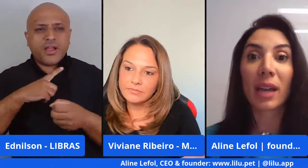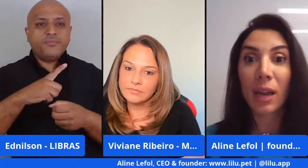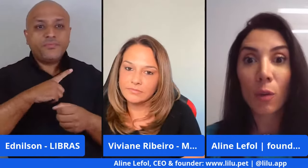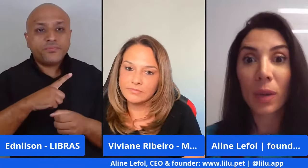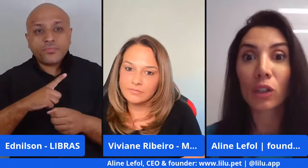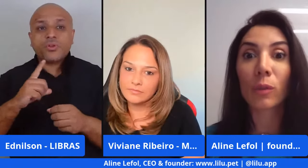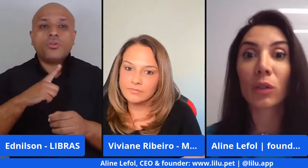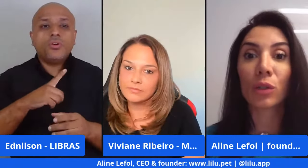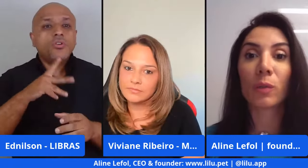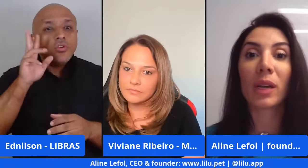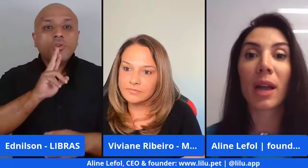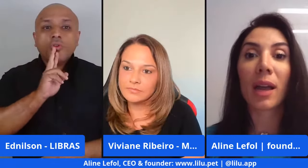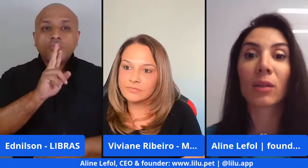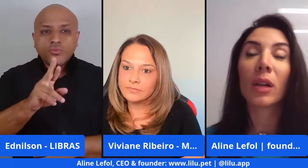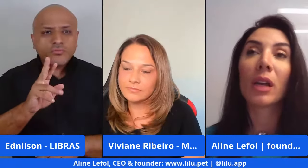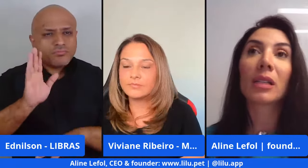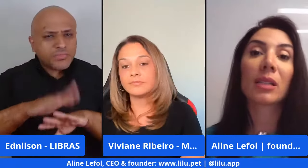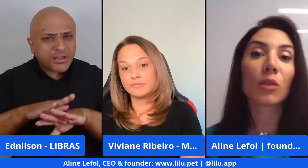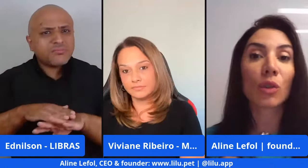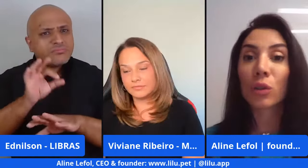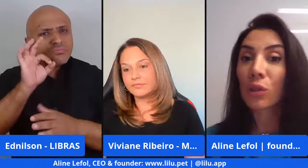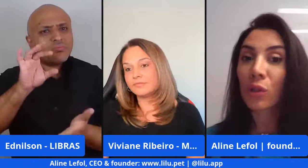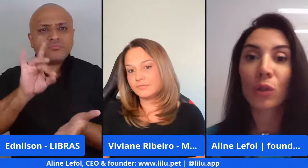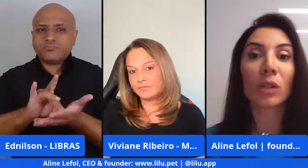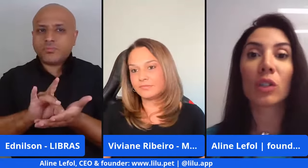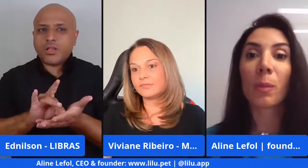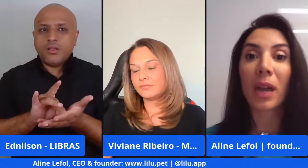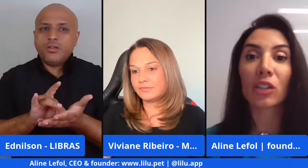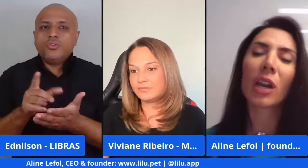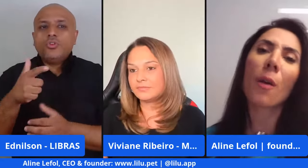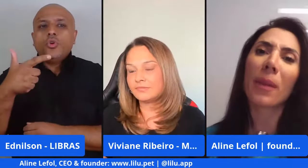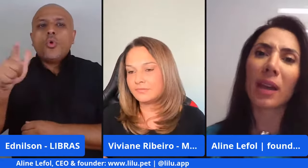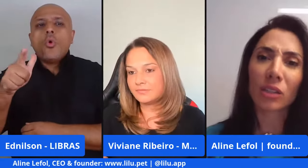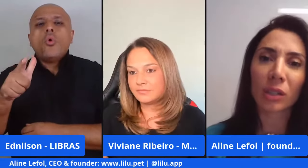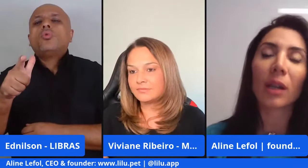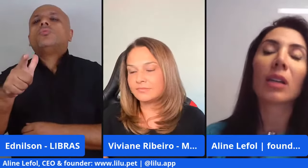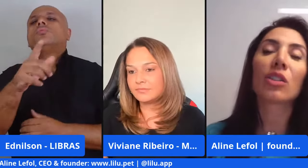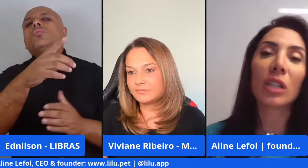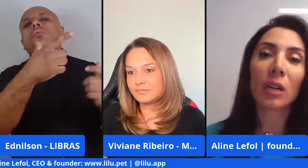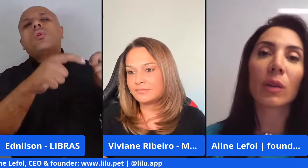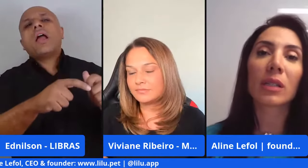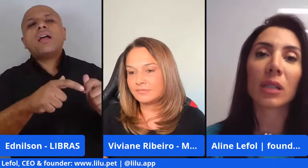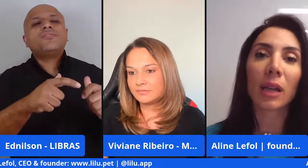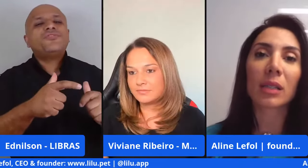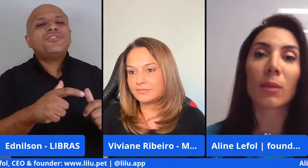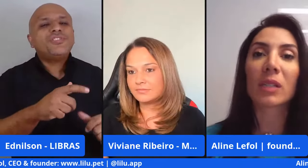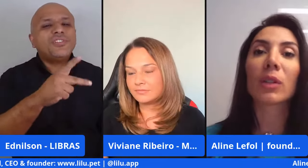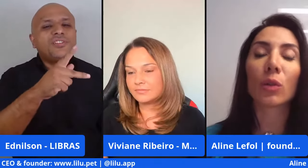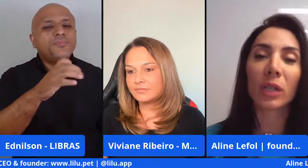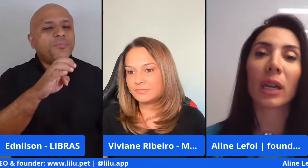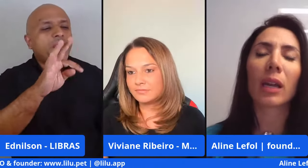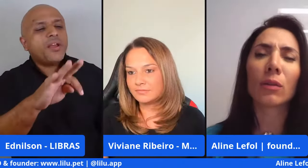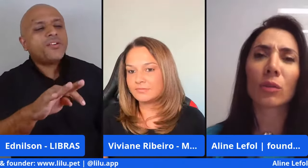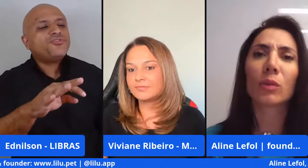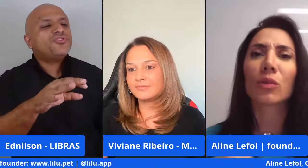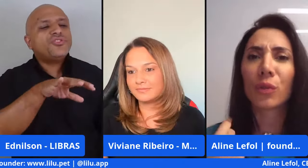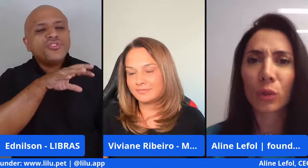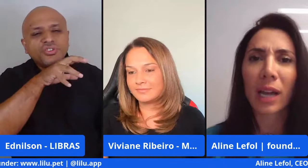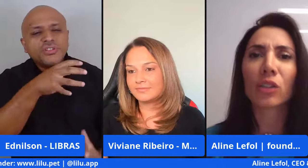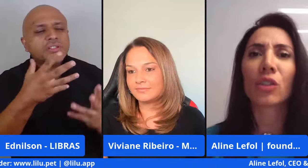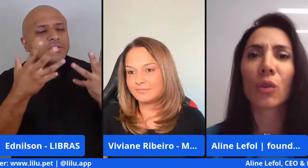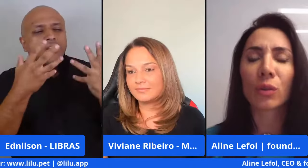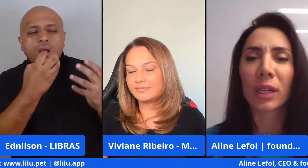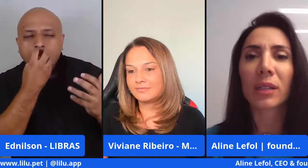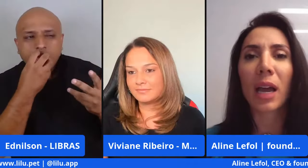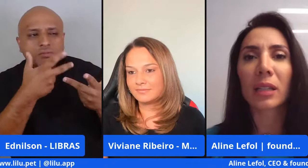eu resolvia realmente uma dor de mercado, se os outros tutores de pet realmente tinham essa mesma dor que eu, com